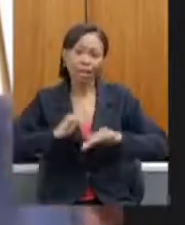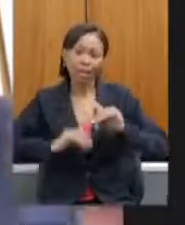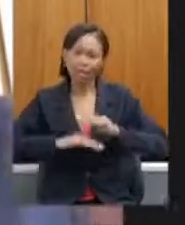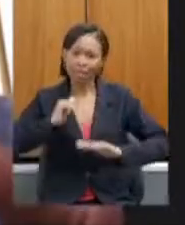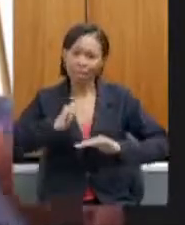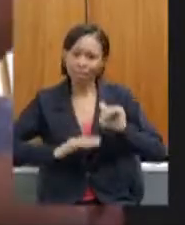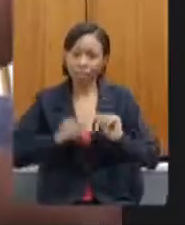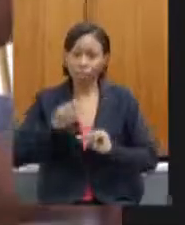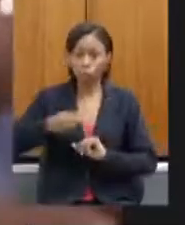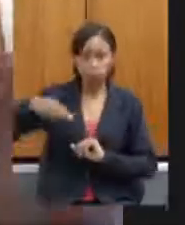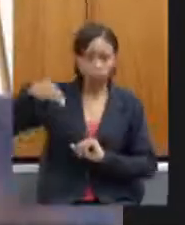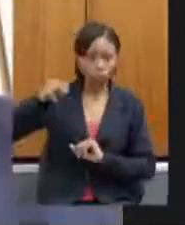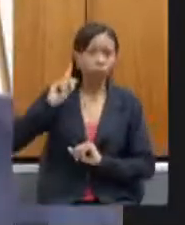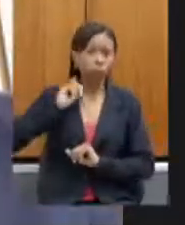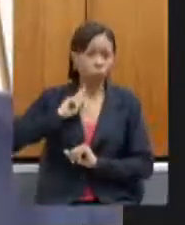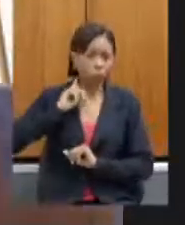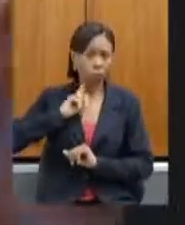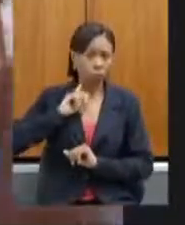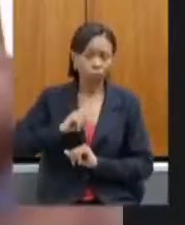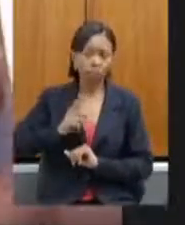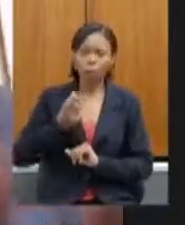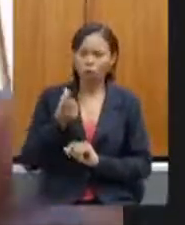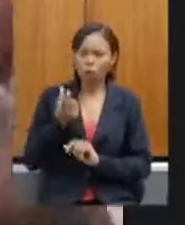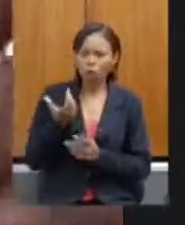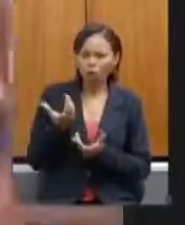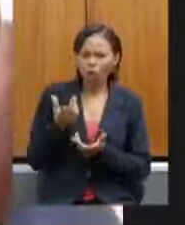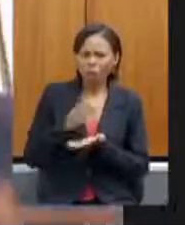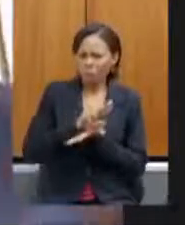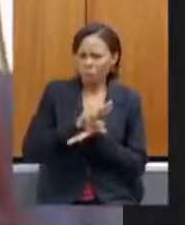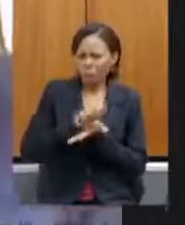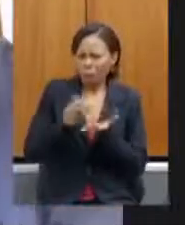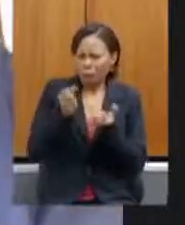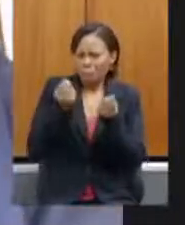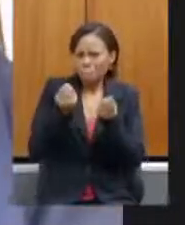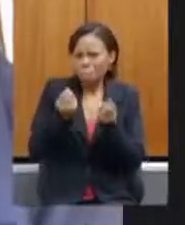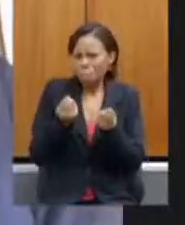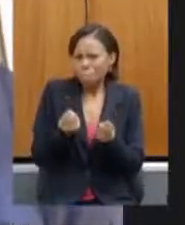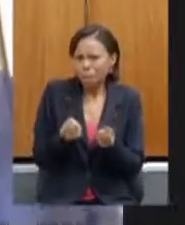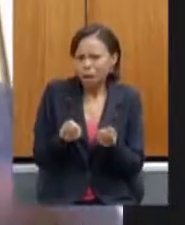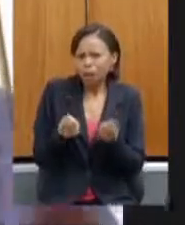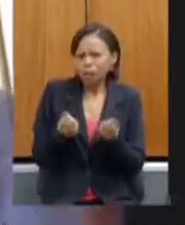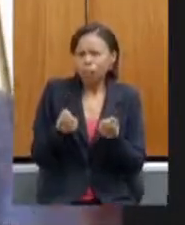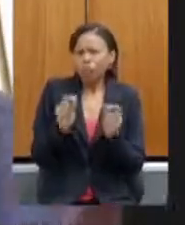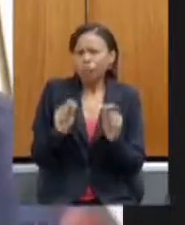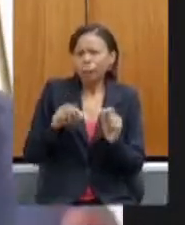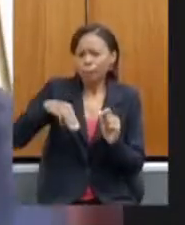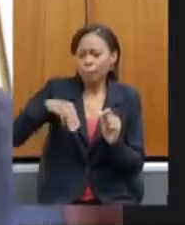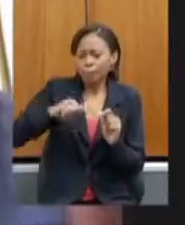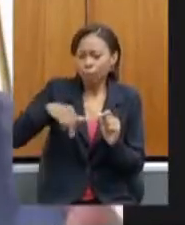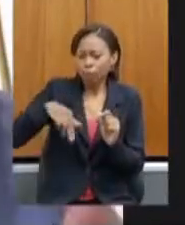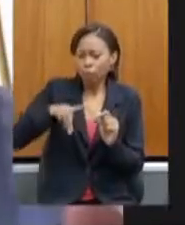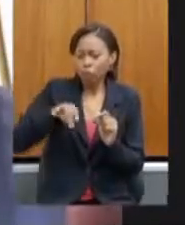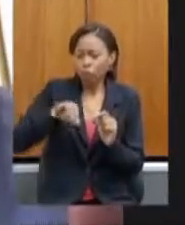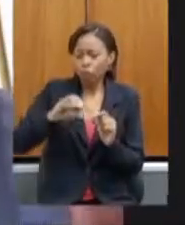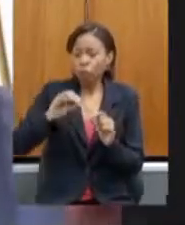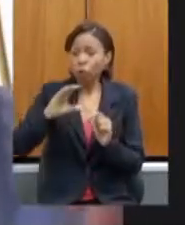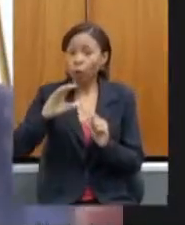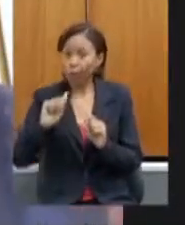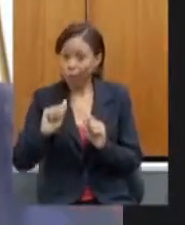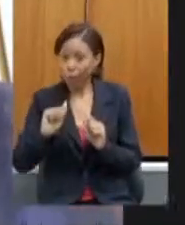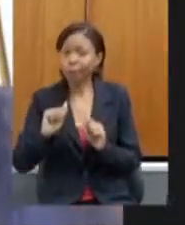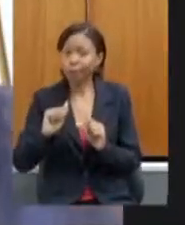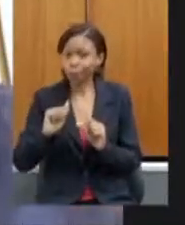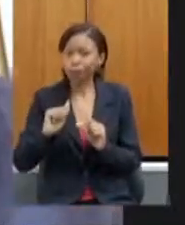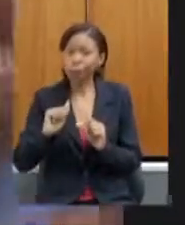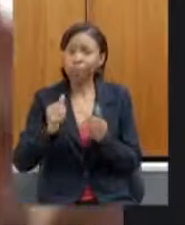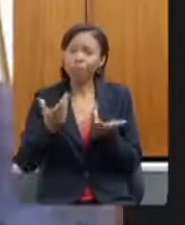muita milhões de toneladas de mandioca como fermento natural e nós precisamos fazer com que